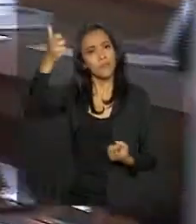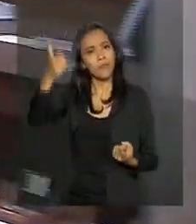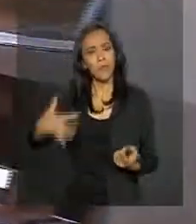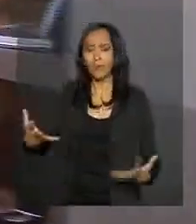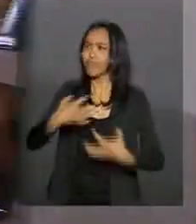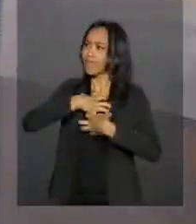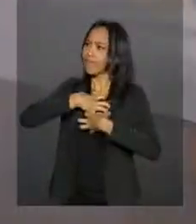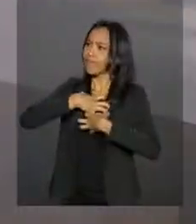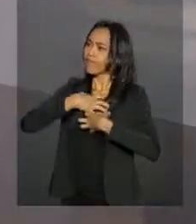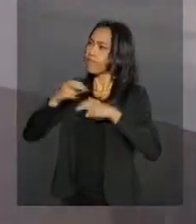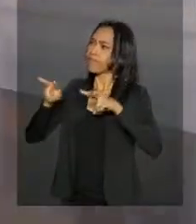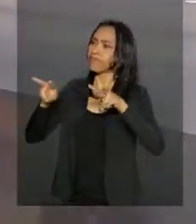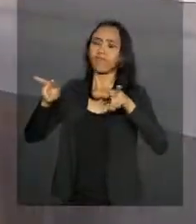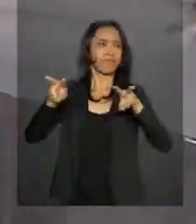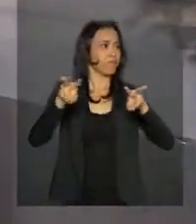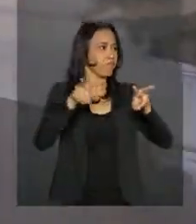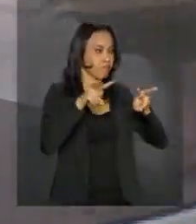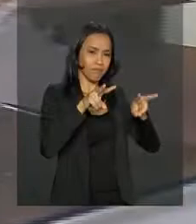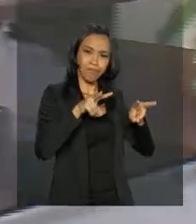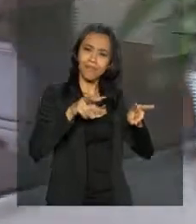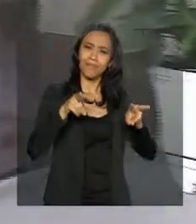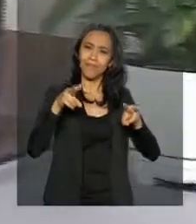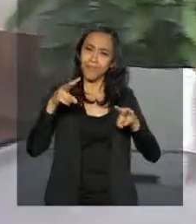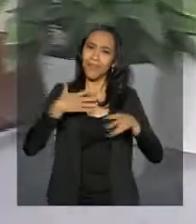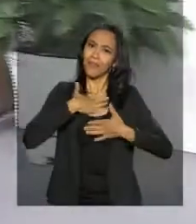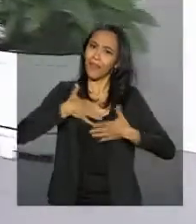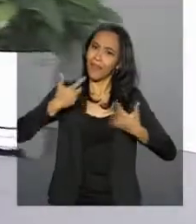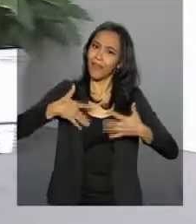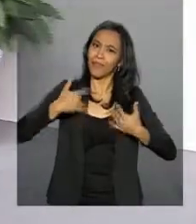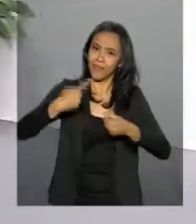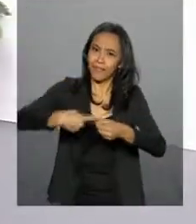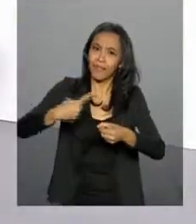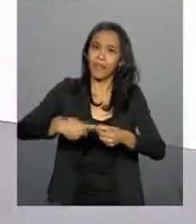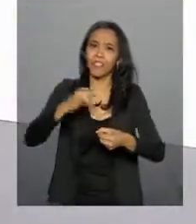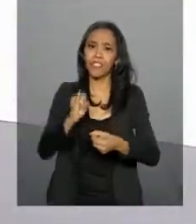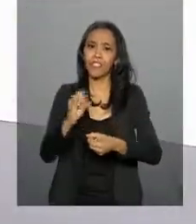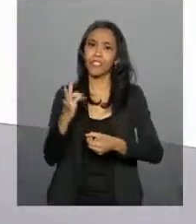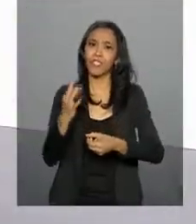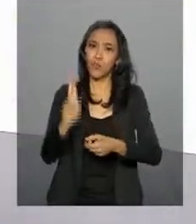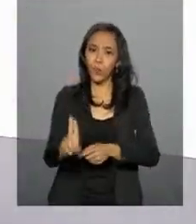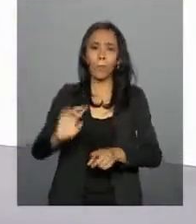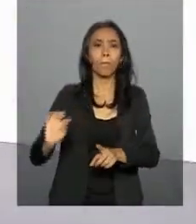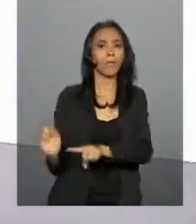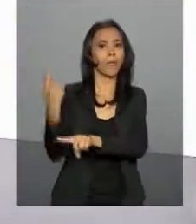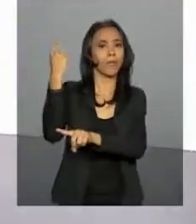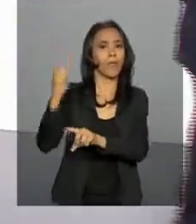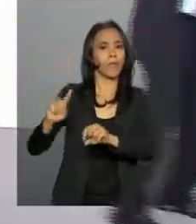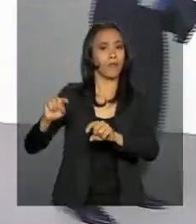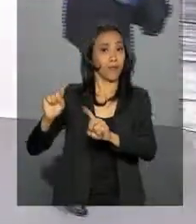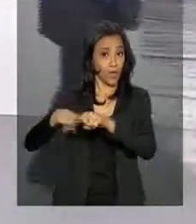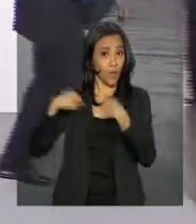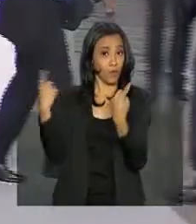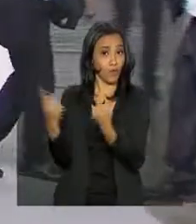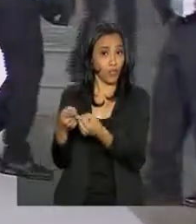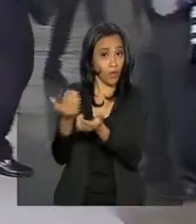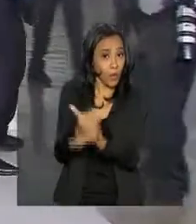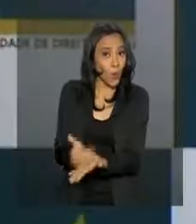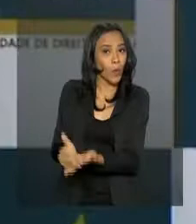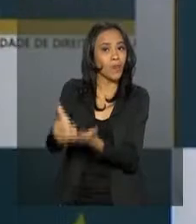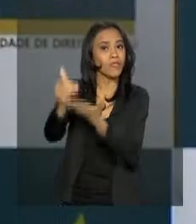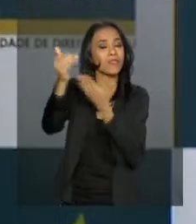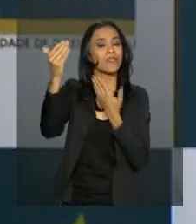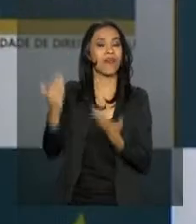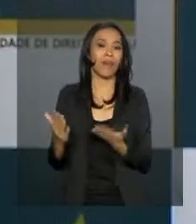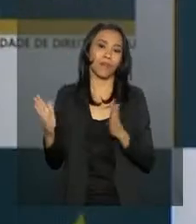satisfação do memorial estar na cidade de Itu, onde foi realizada a primeira reunião para instituir a República no Brasil.